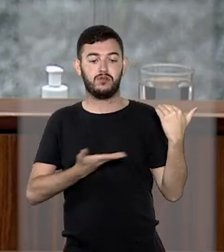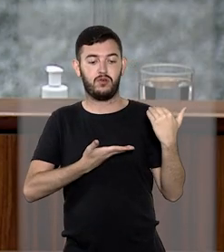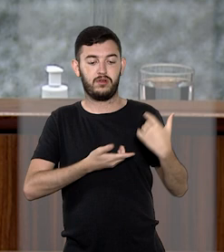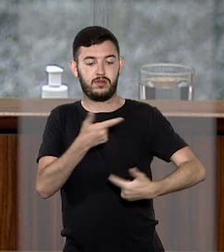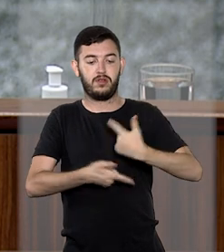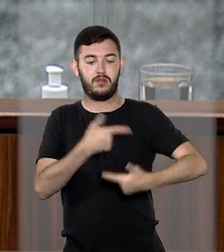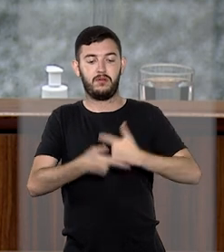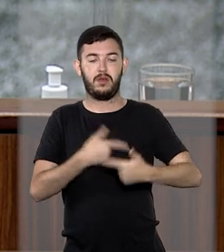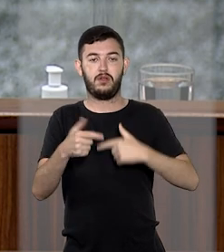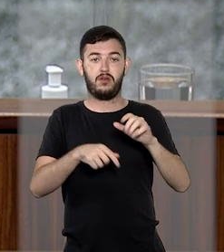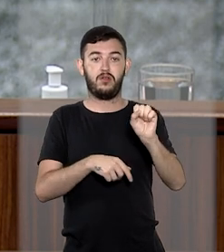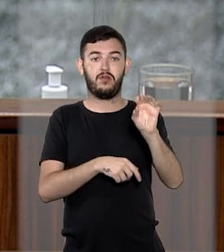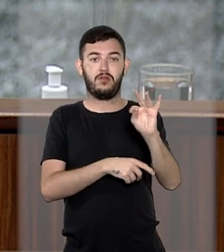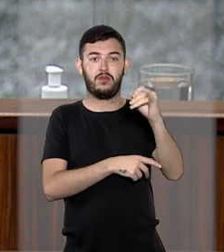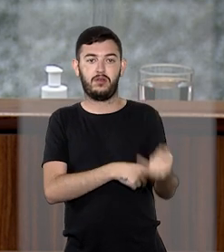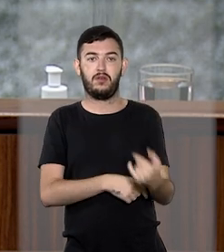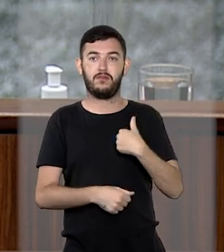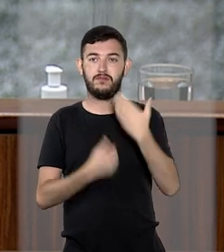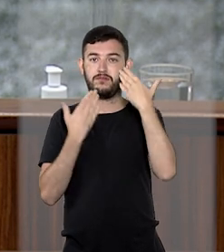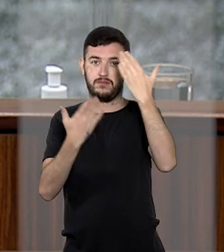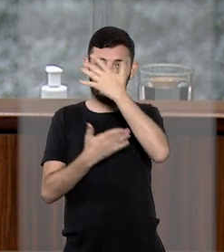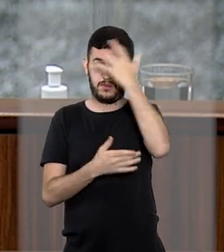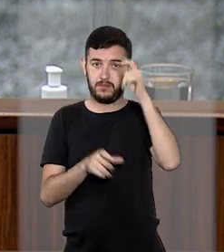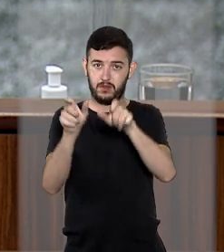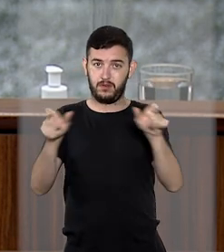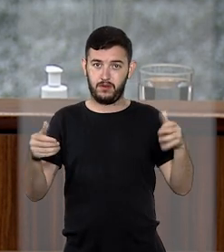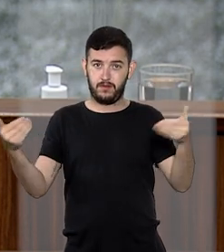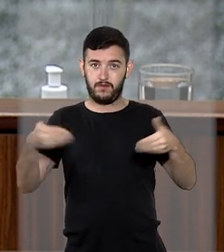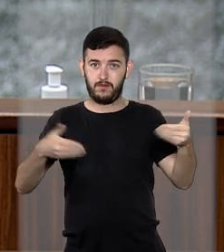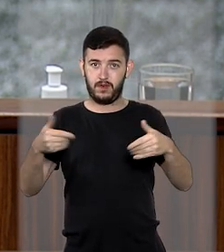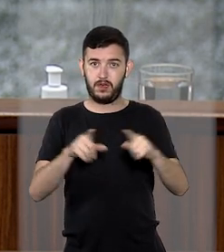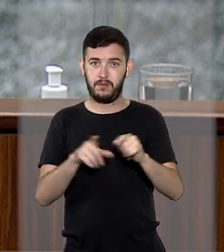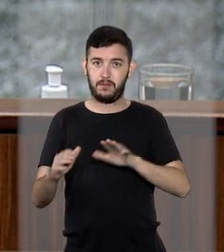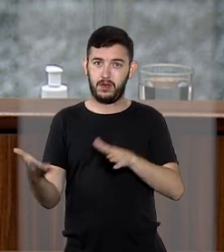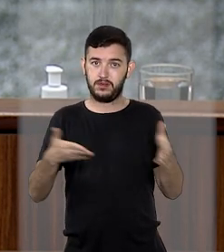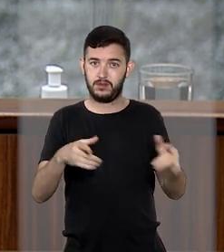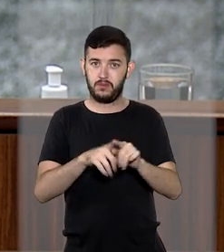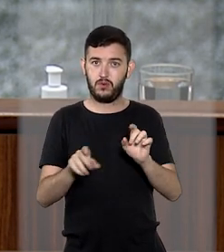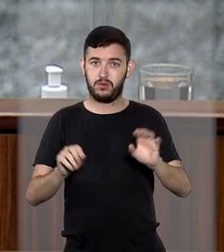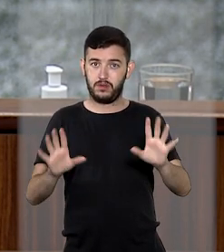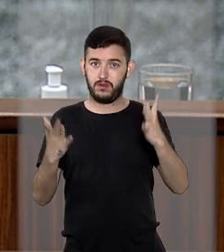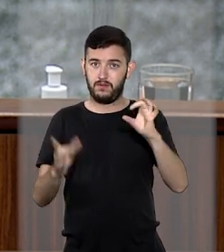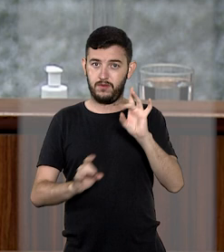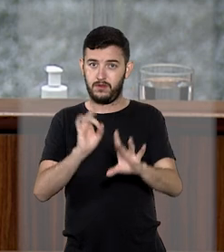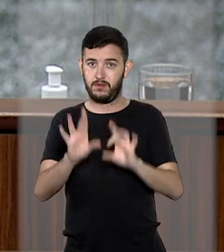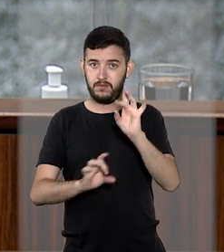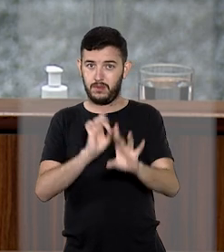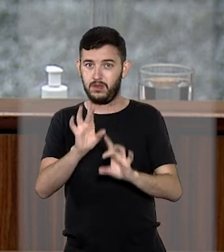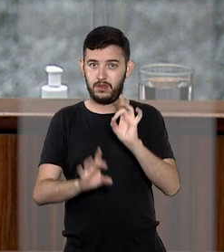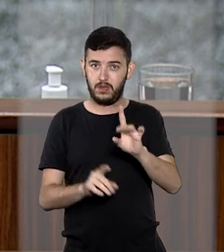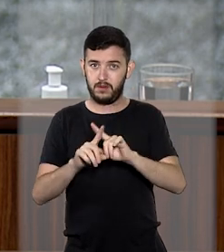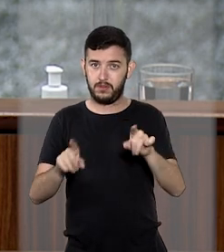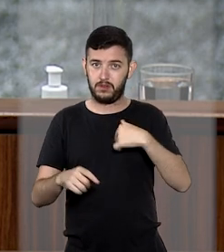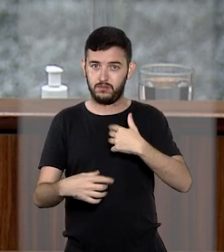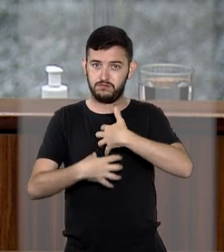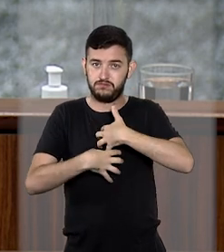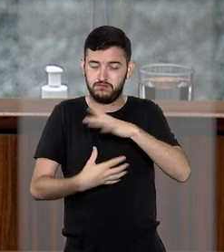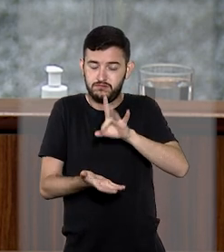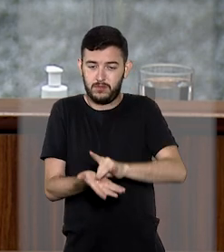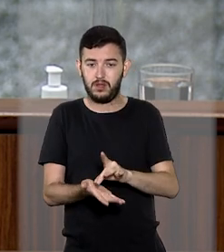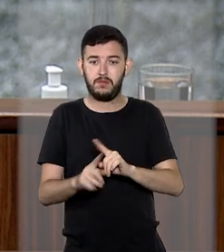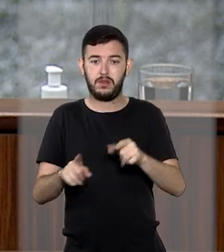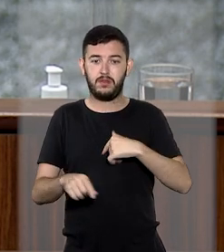agradeço a todos que muito honraram com as suas presenças nessa solenidade, que todos a nós